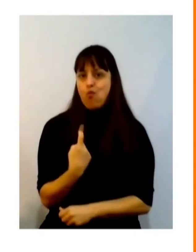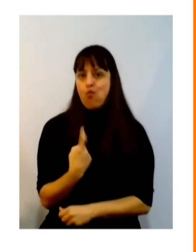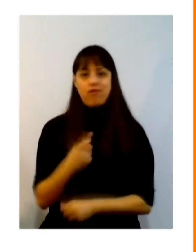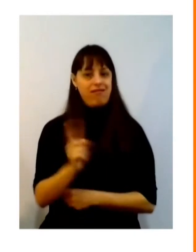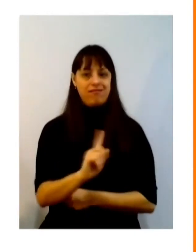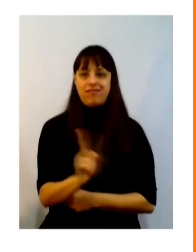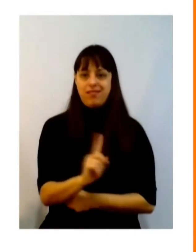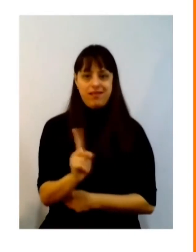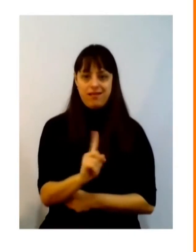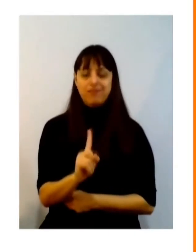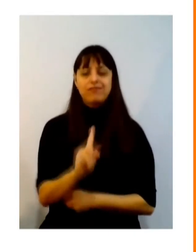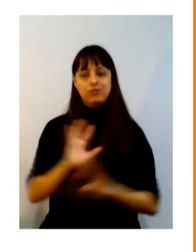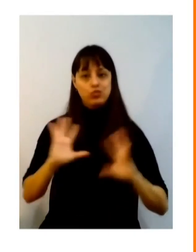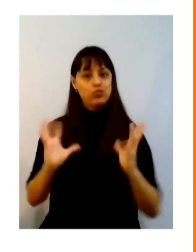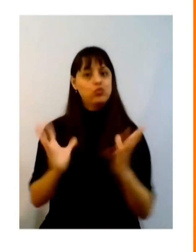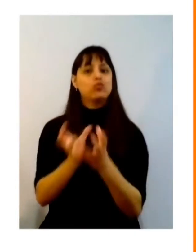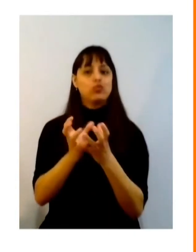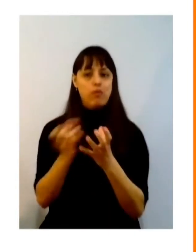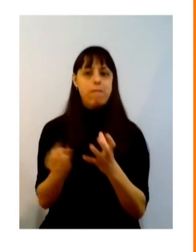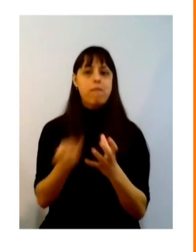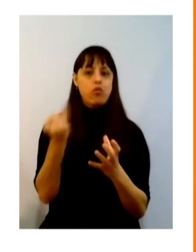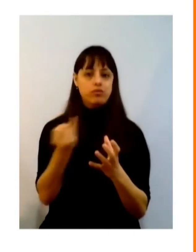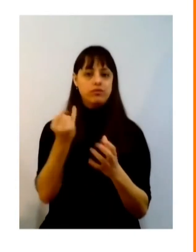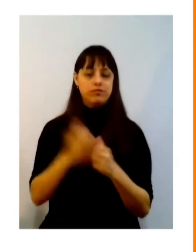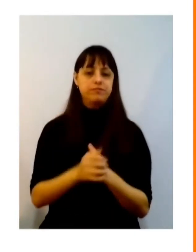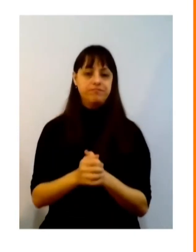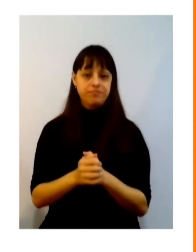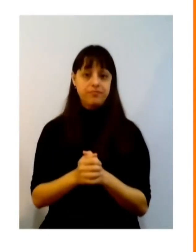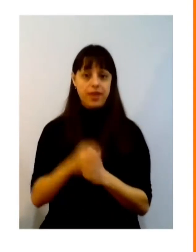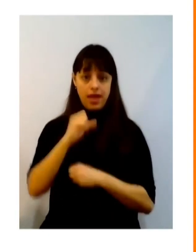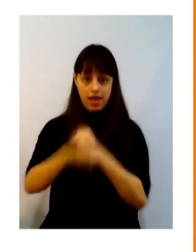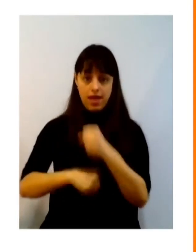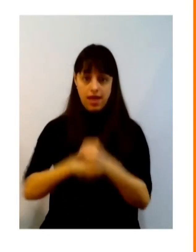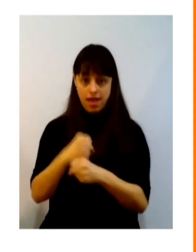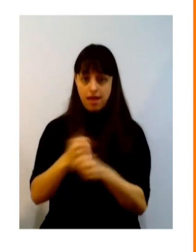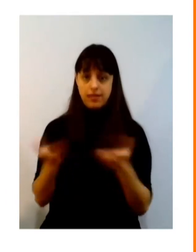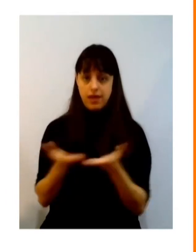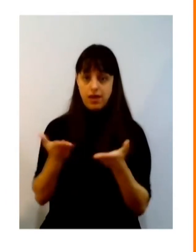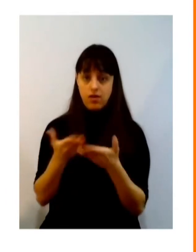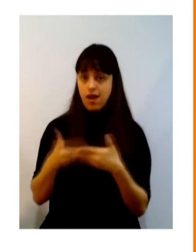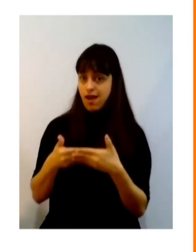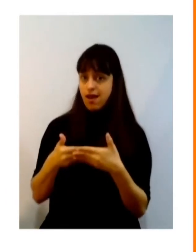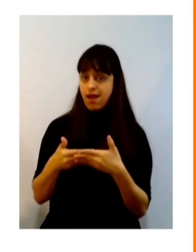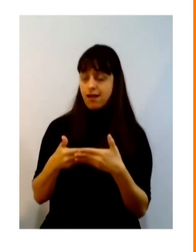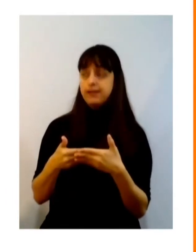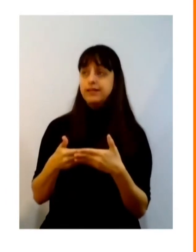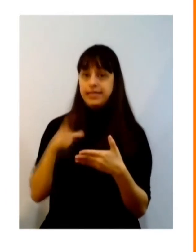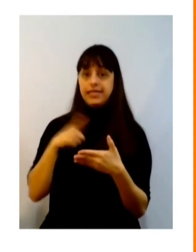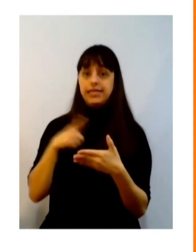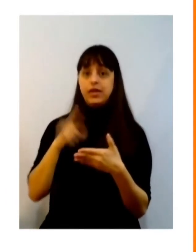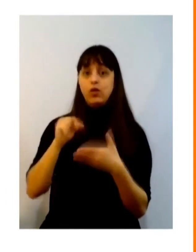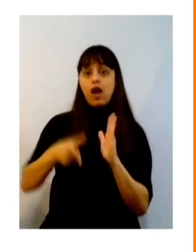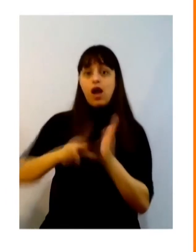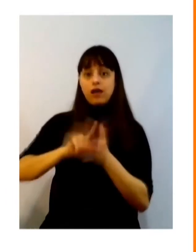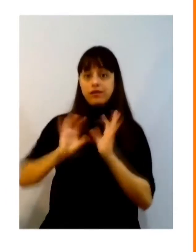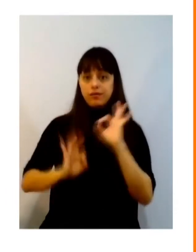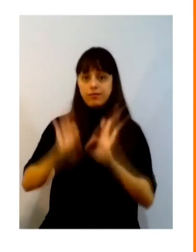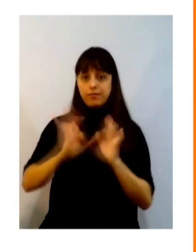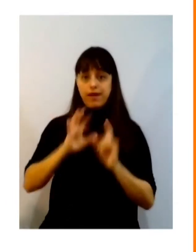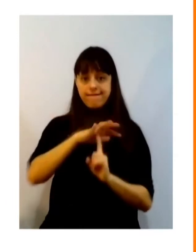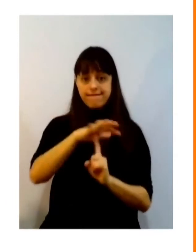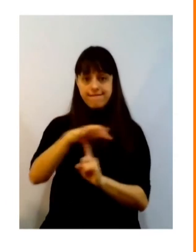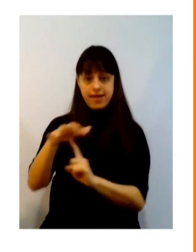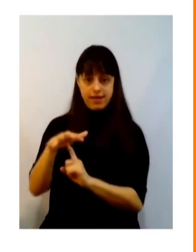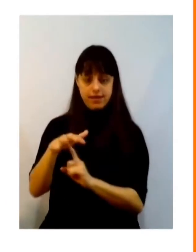ano a gente teve no processo de pré-produção a gente na verdade a conseguiu fazer a feira em dois meses só porque a só conseguiu a feira